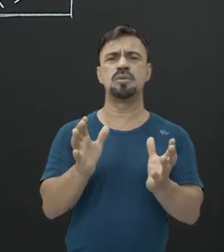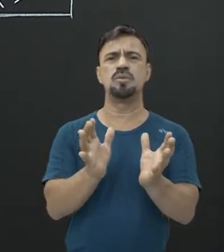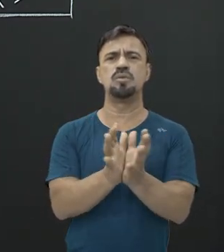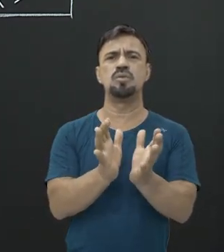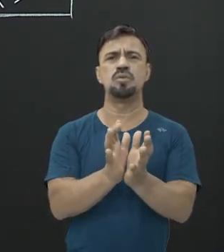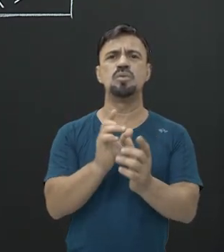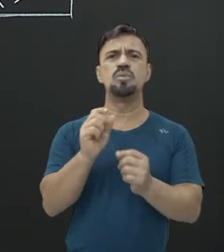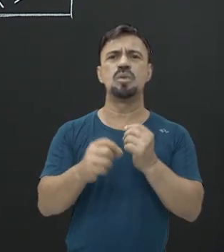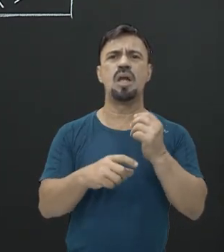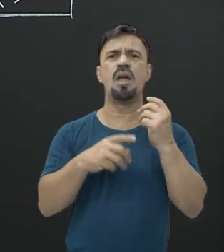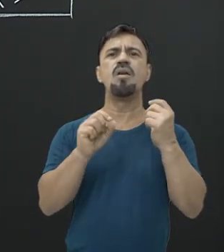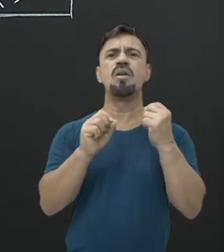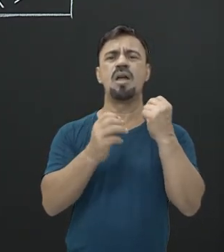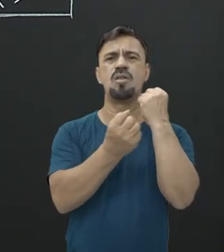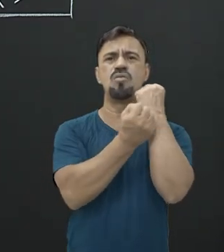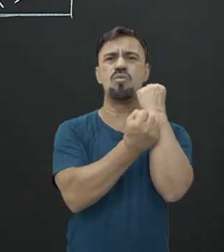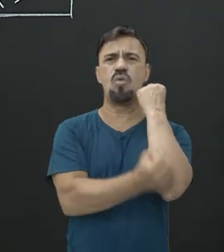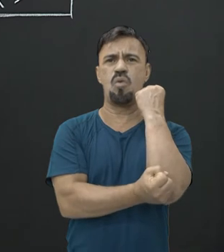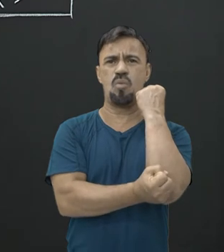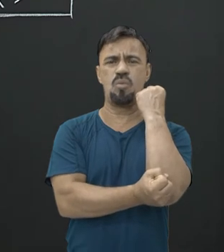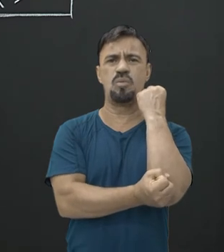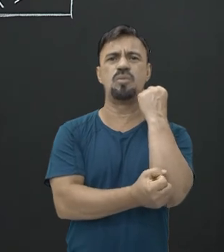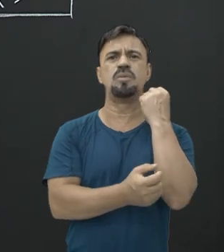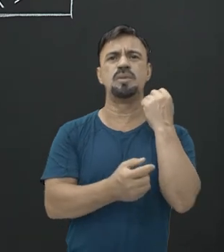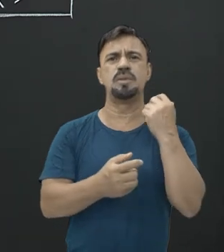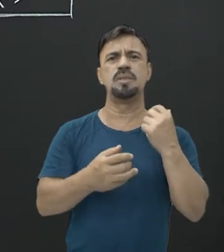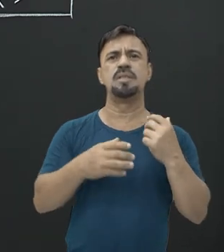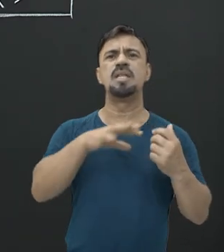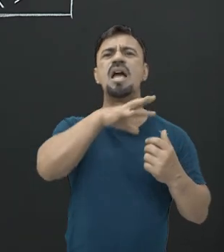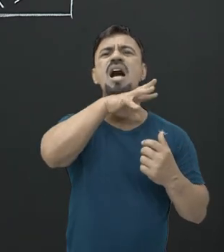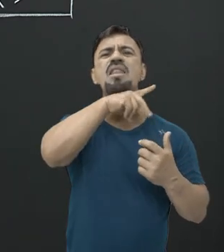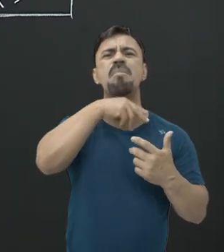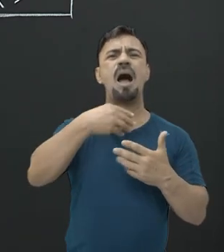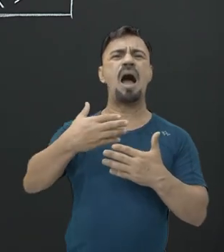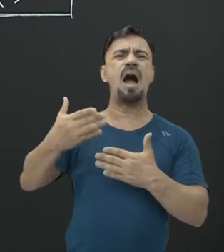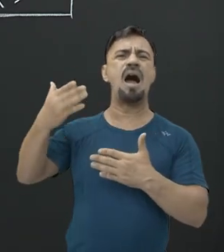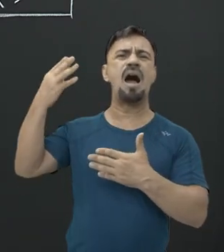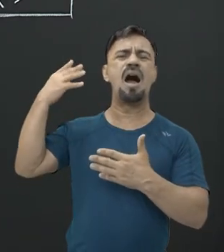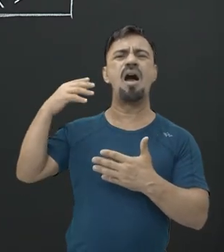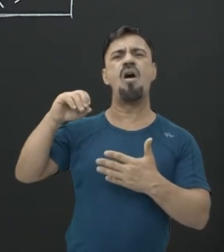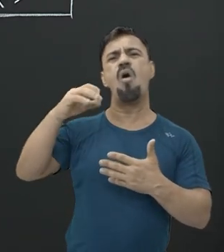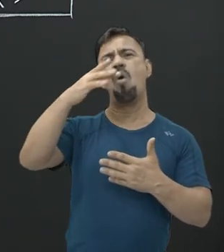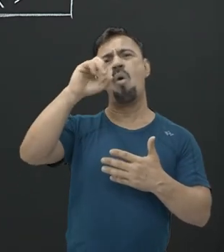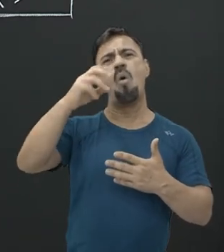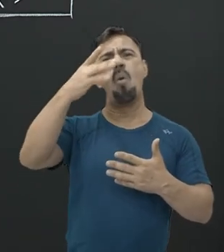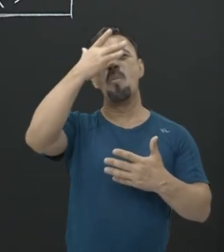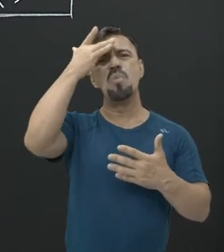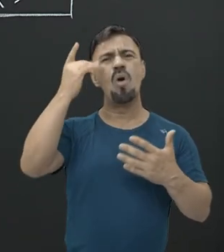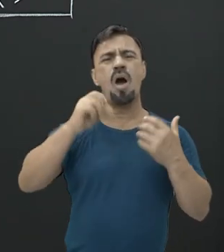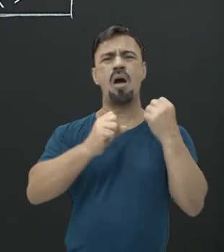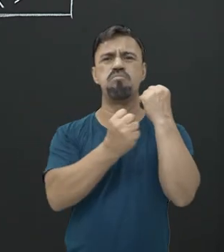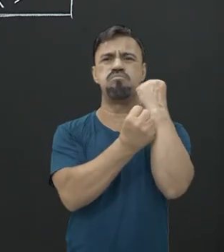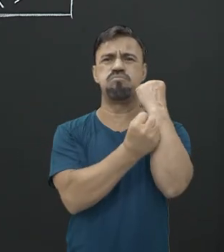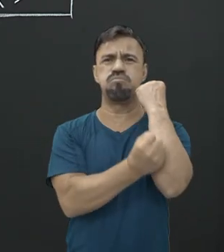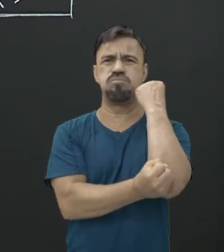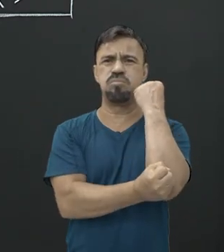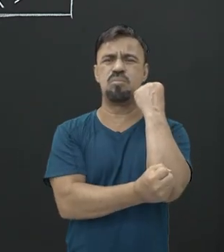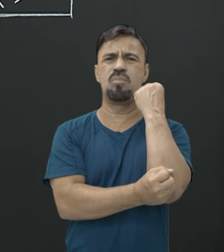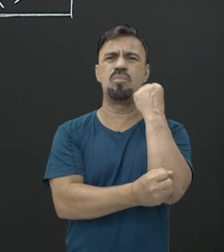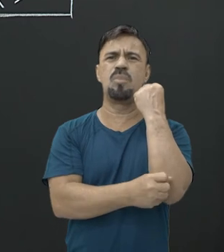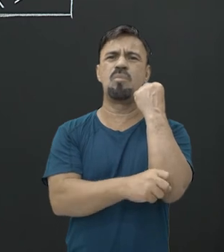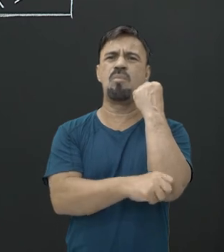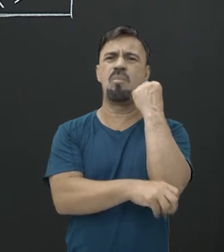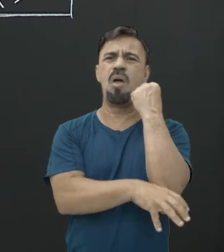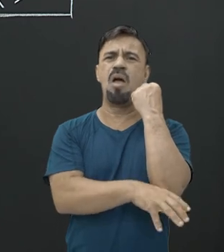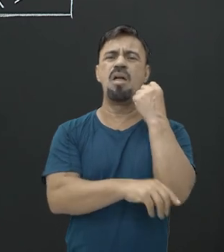cocô. Cocô da galera que viveu, que já passou aí. Essas fezes, elas vão se ressecando. E aí